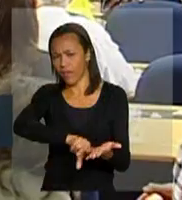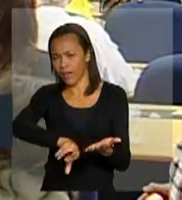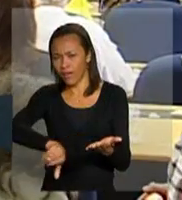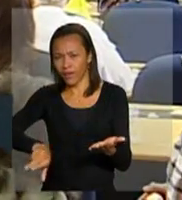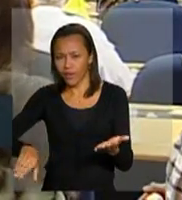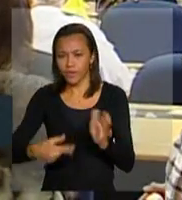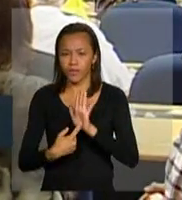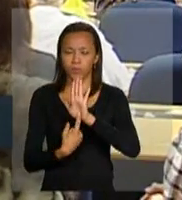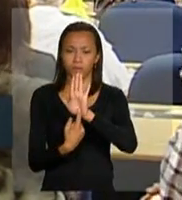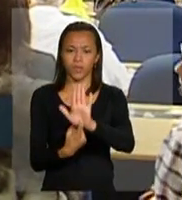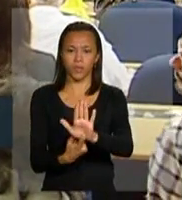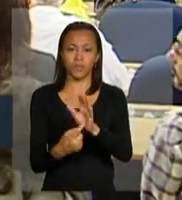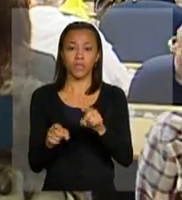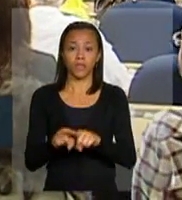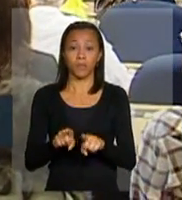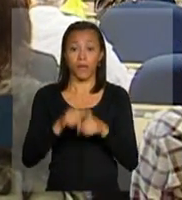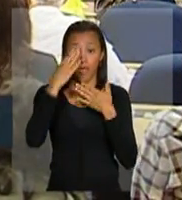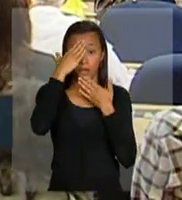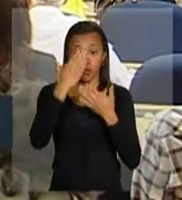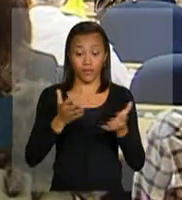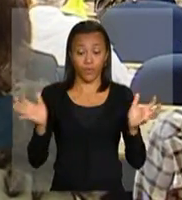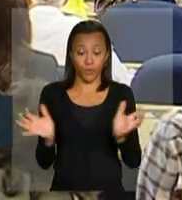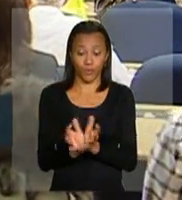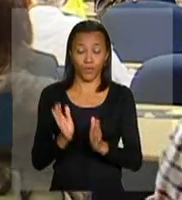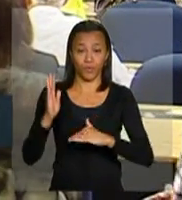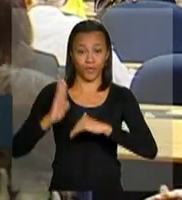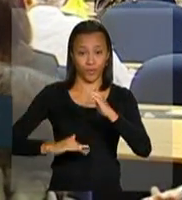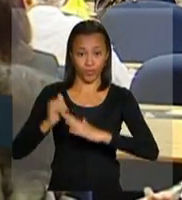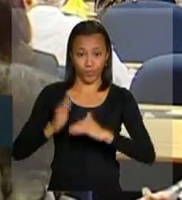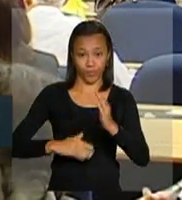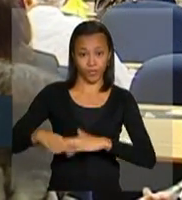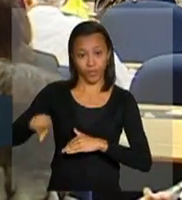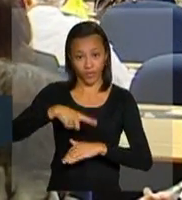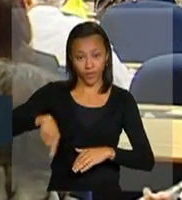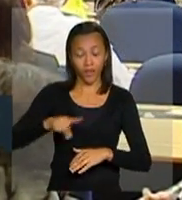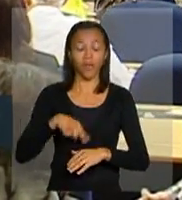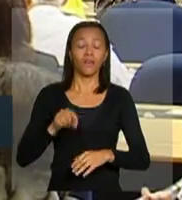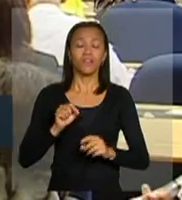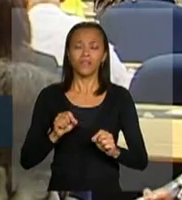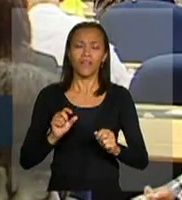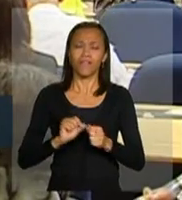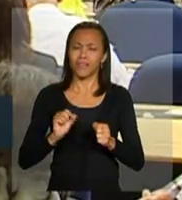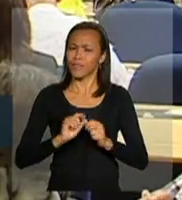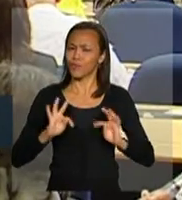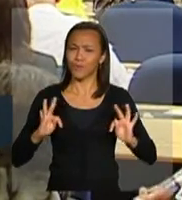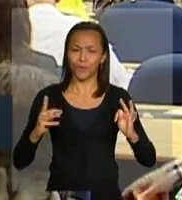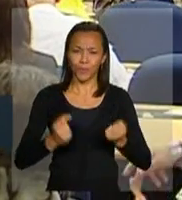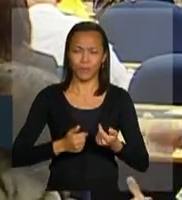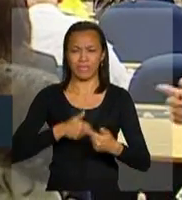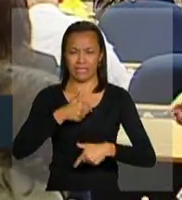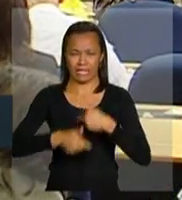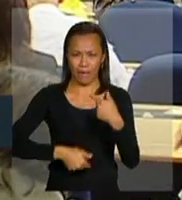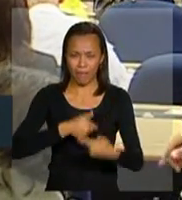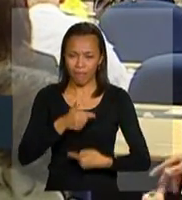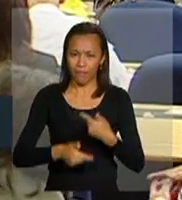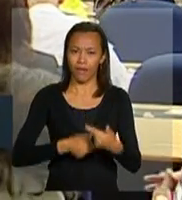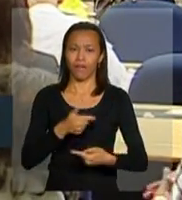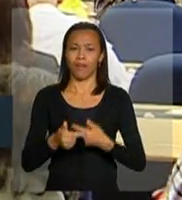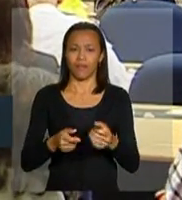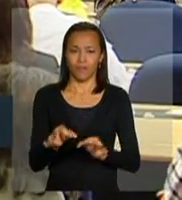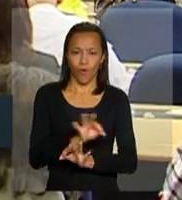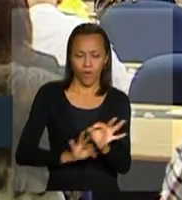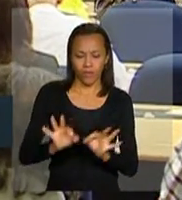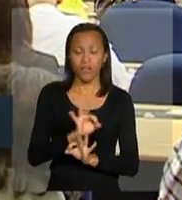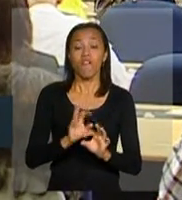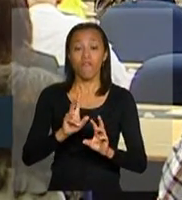a apresentação, agradecer a equipe nossa do departamento que está fazendo todo esse trabalho de consolidação, nós vamos